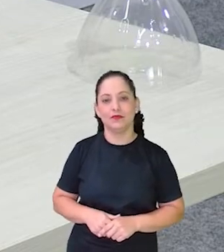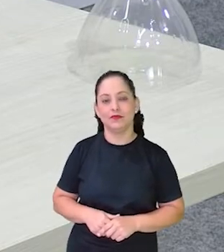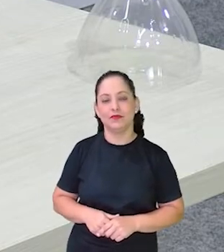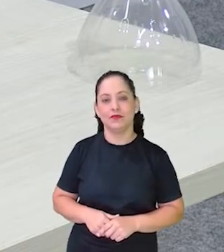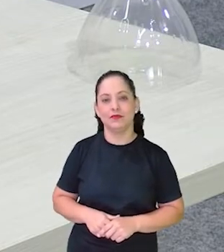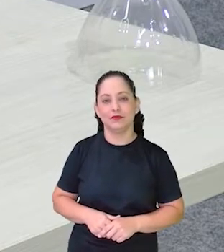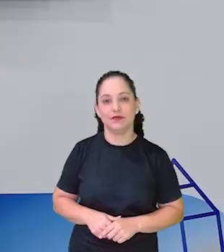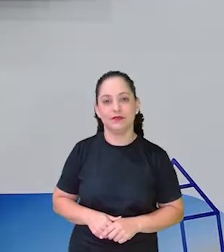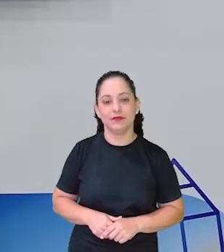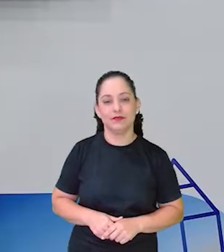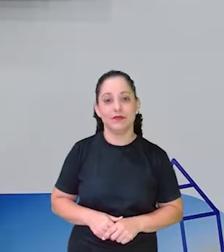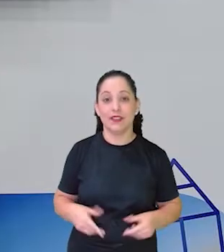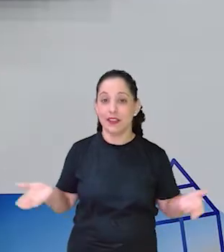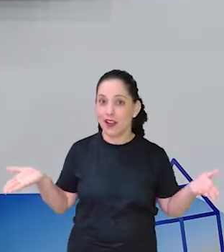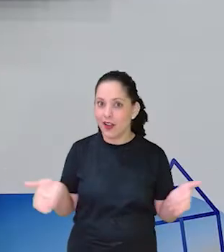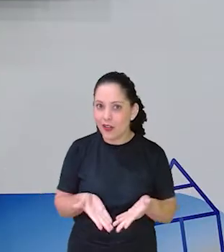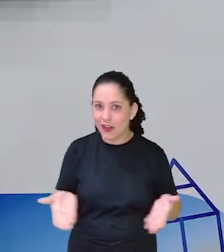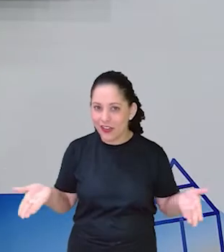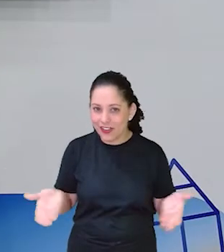Aqui